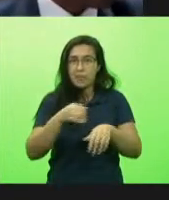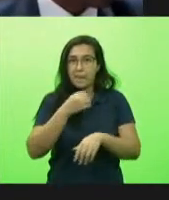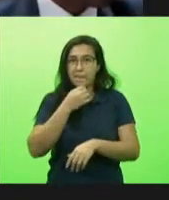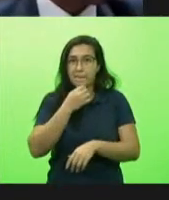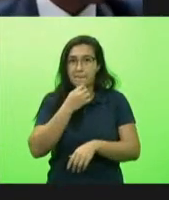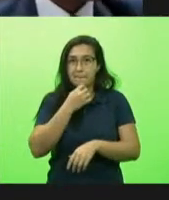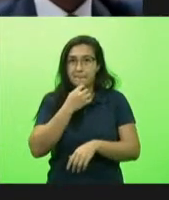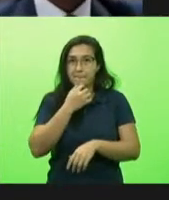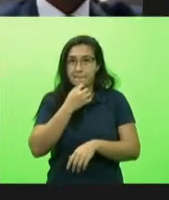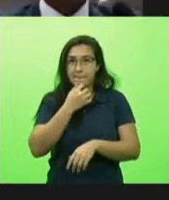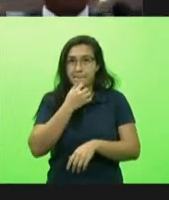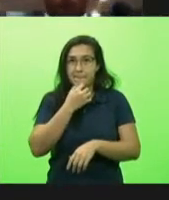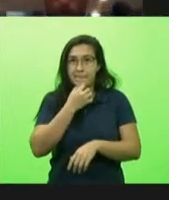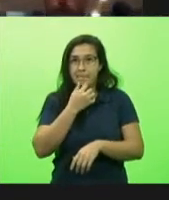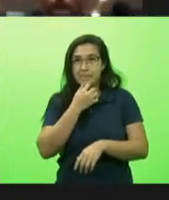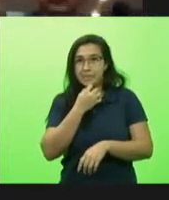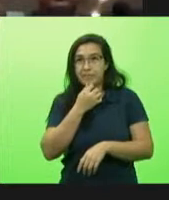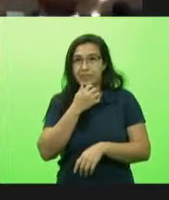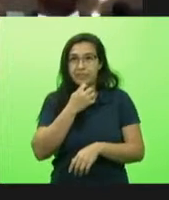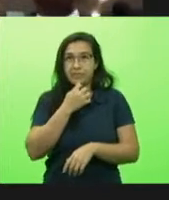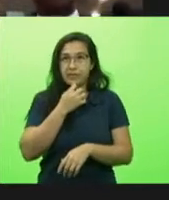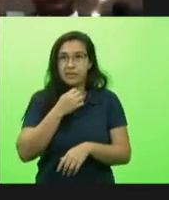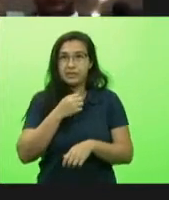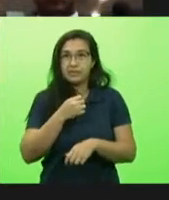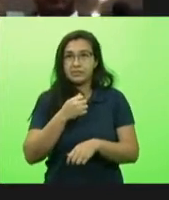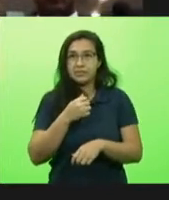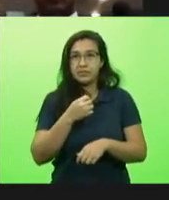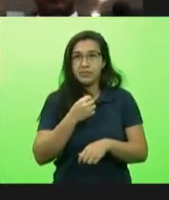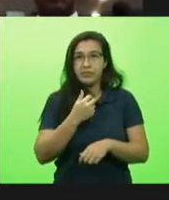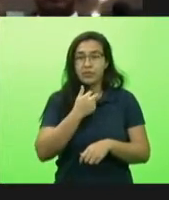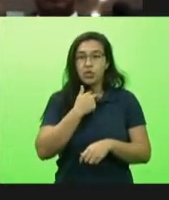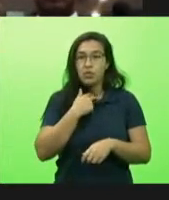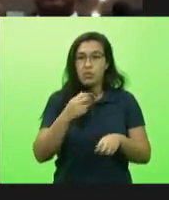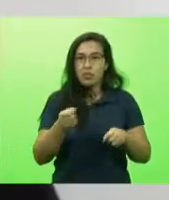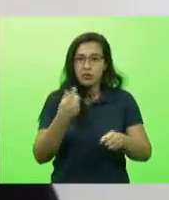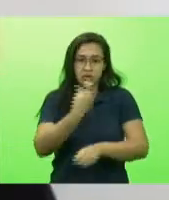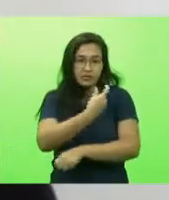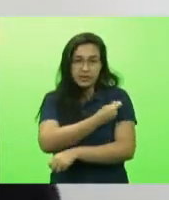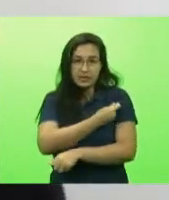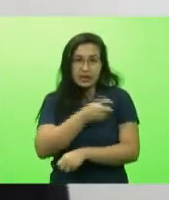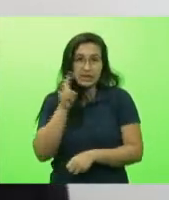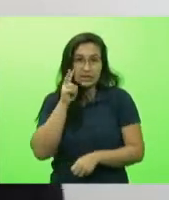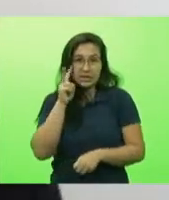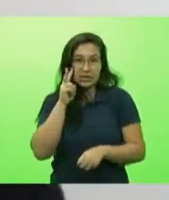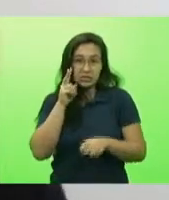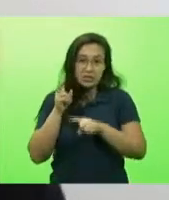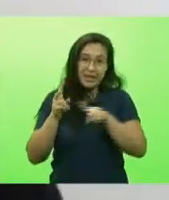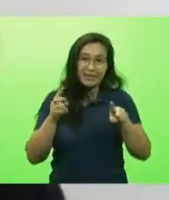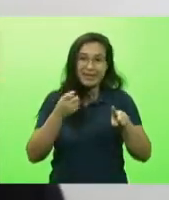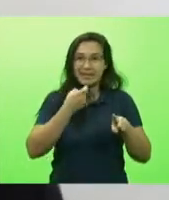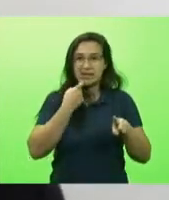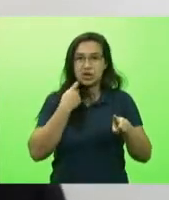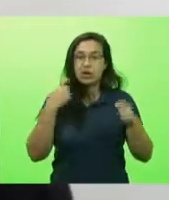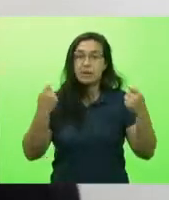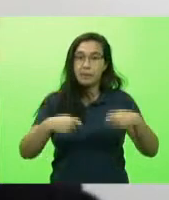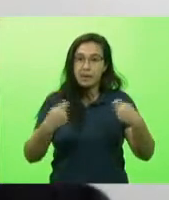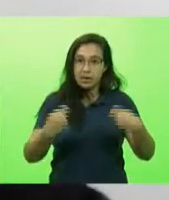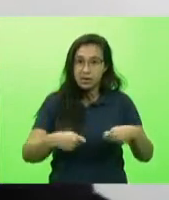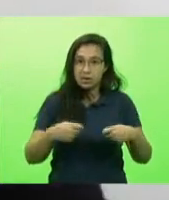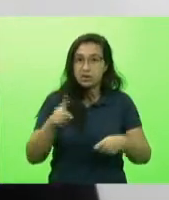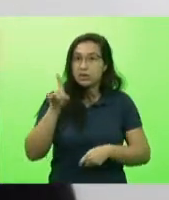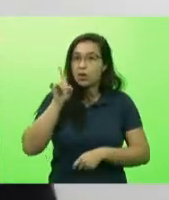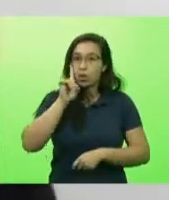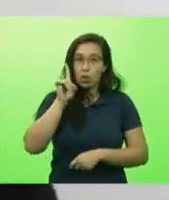segundos não dá para fazer vacinação de segunda a sexta é preciso portanto que